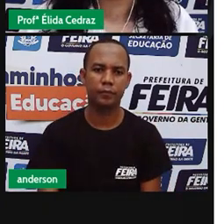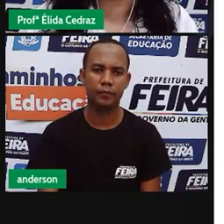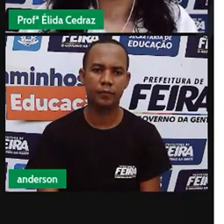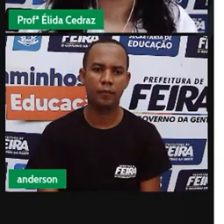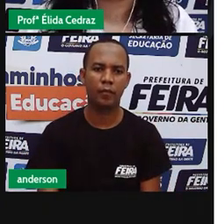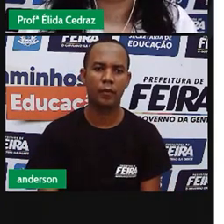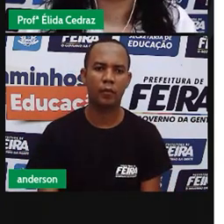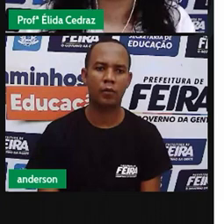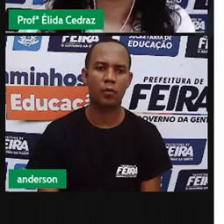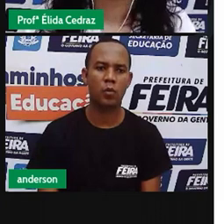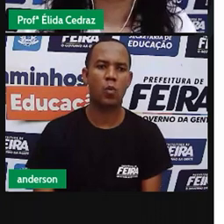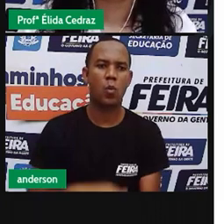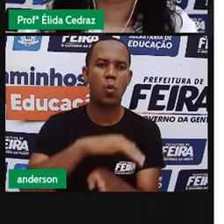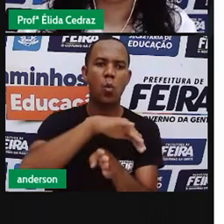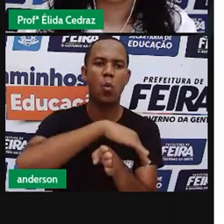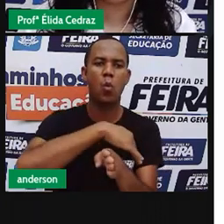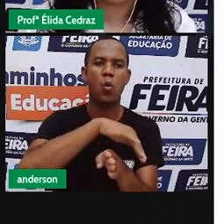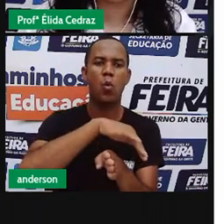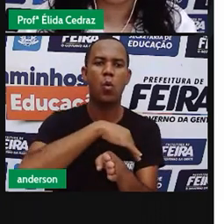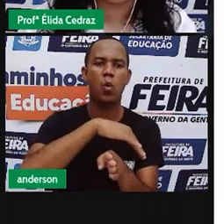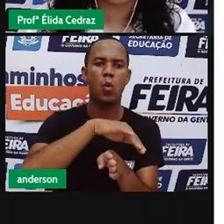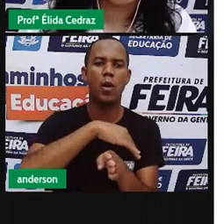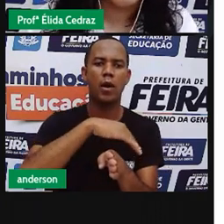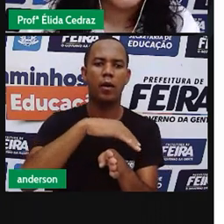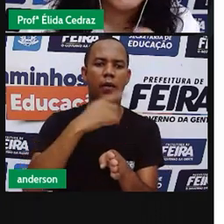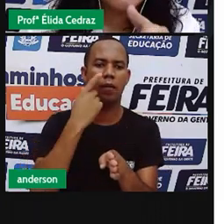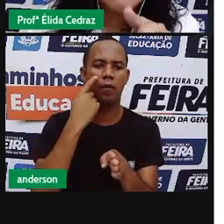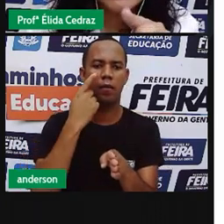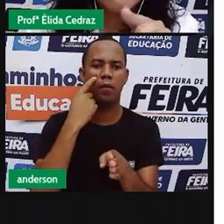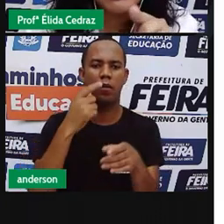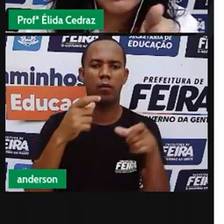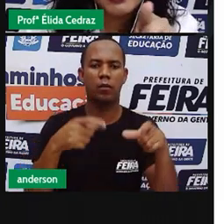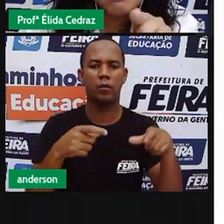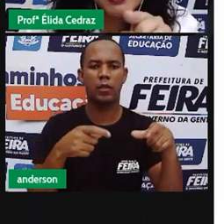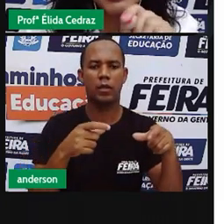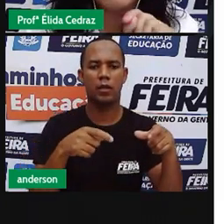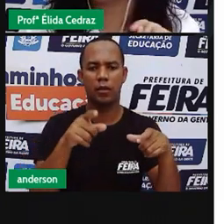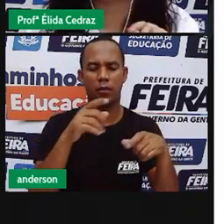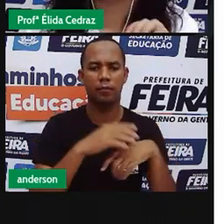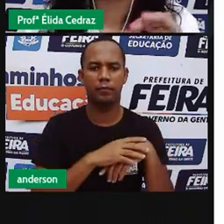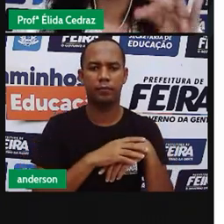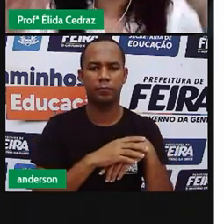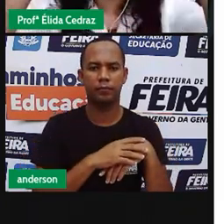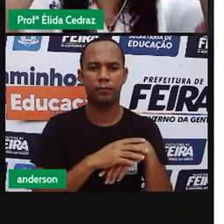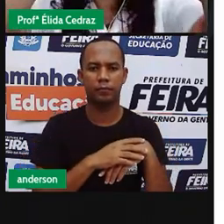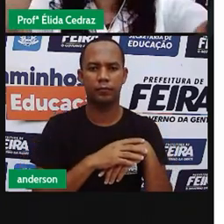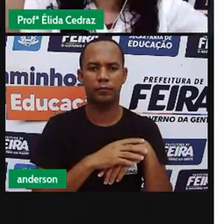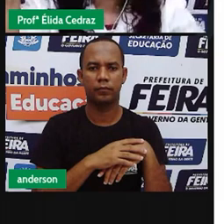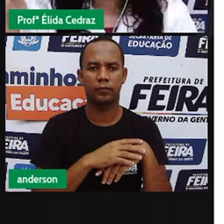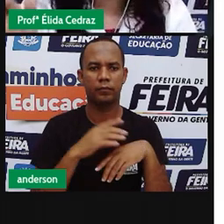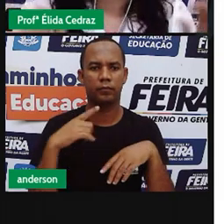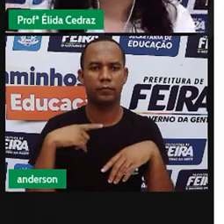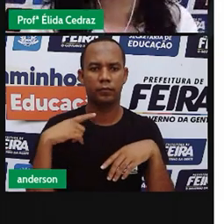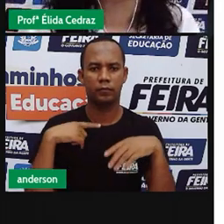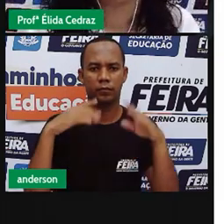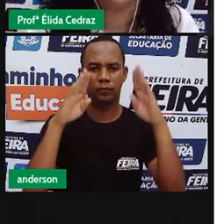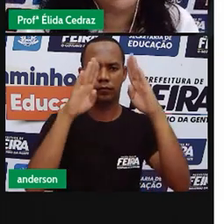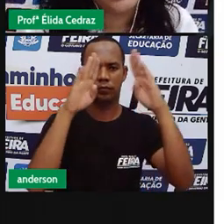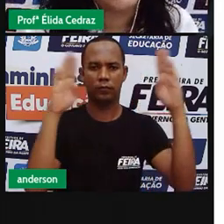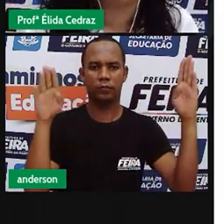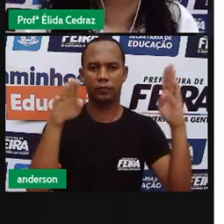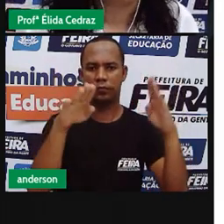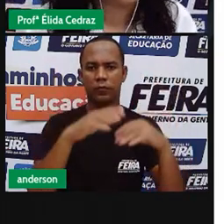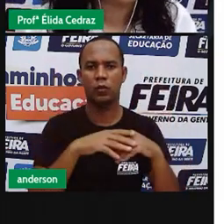Conselheiro Franco, na Praça da Matriz. Ali você está vendo aquele prédio amarelinho? Acontece assim, ali